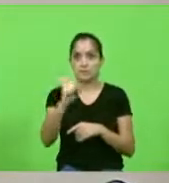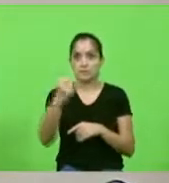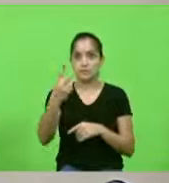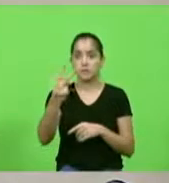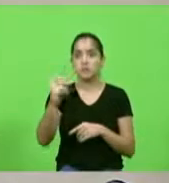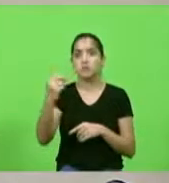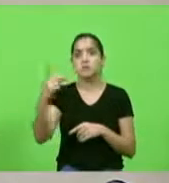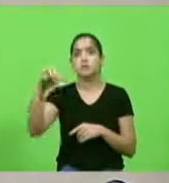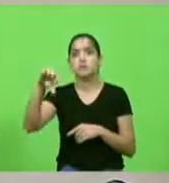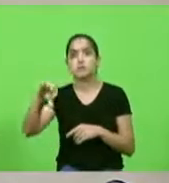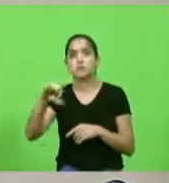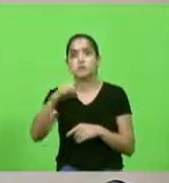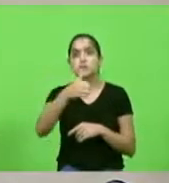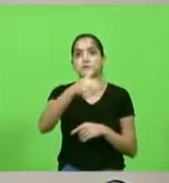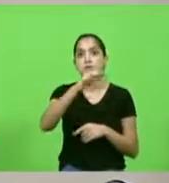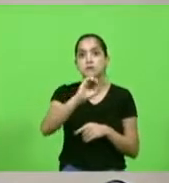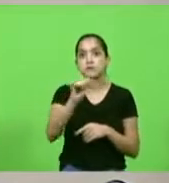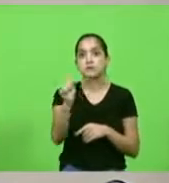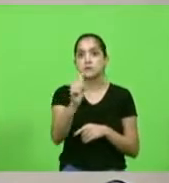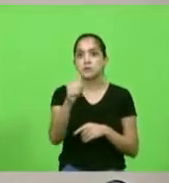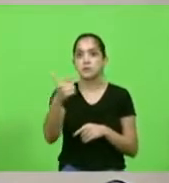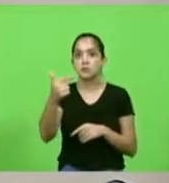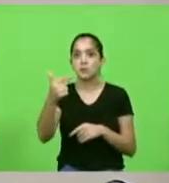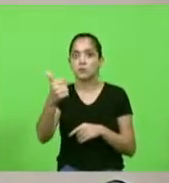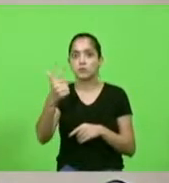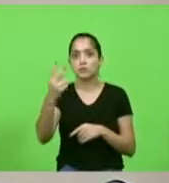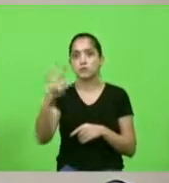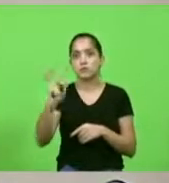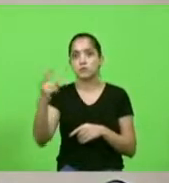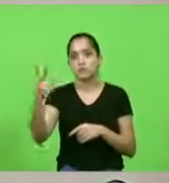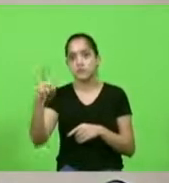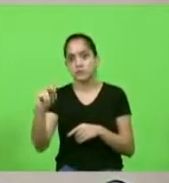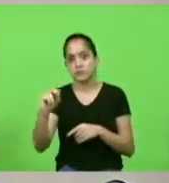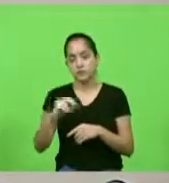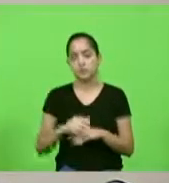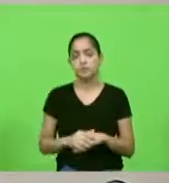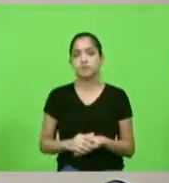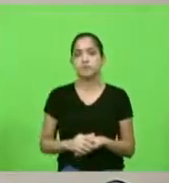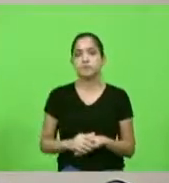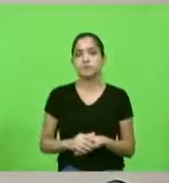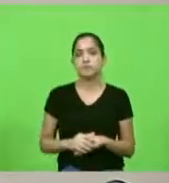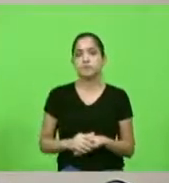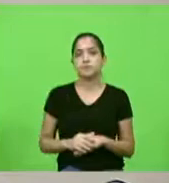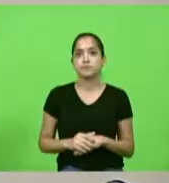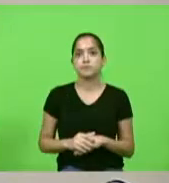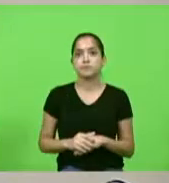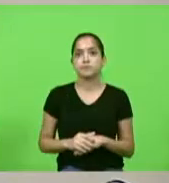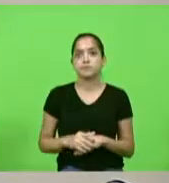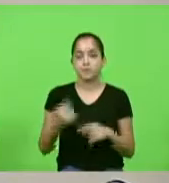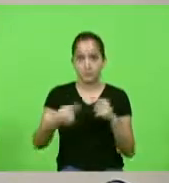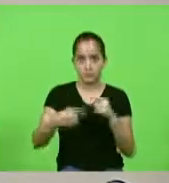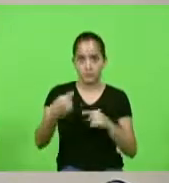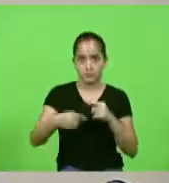número 10 11 e 12 de 2020 em discussão